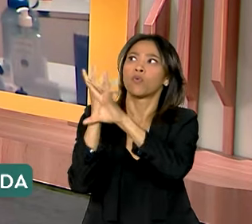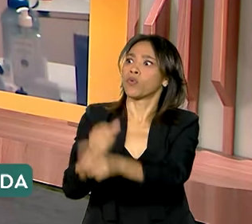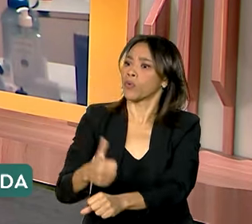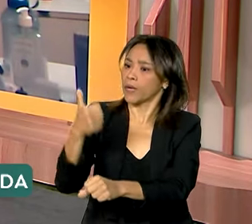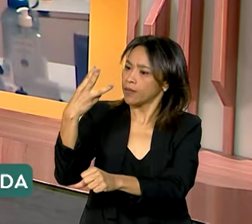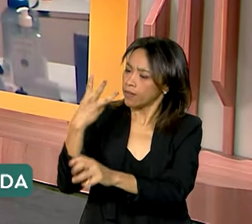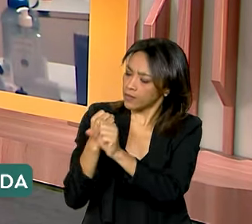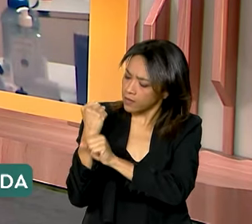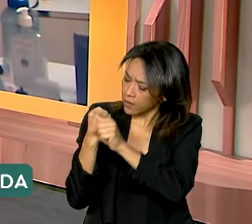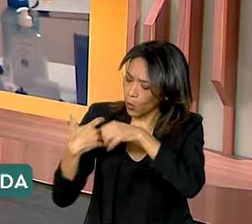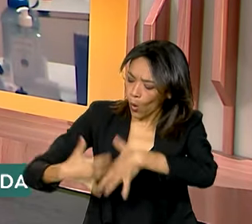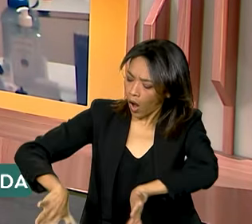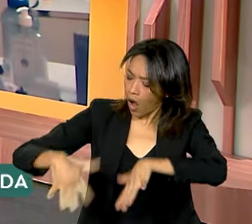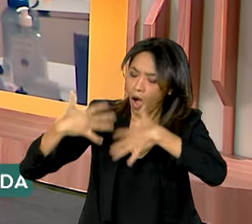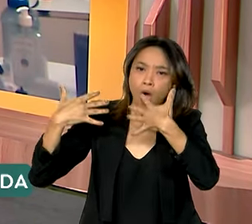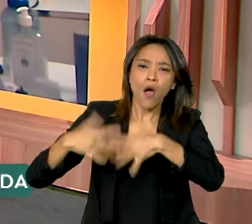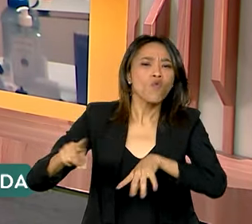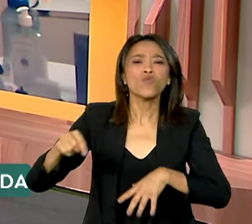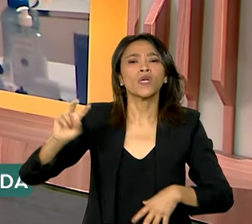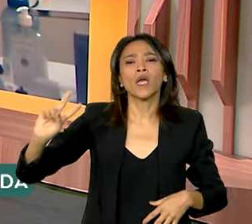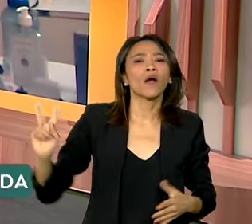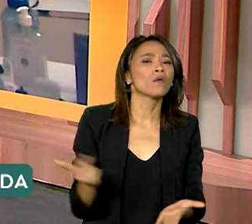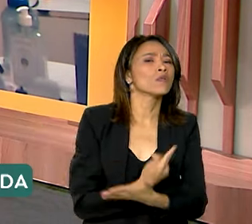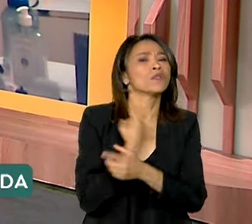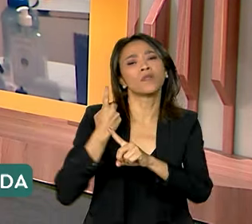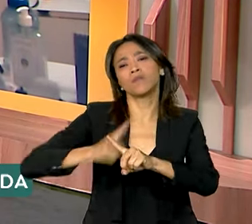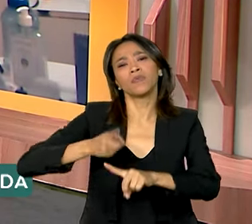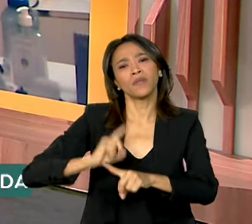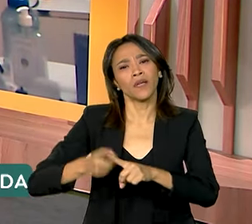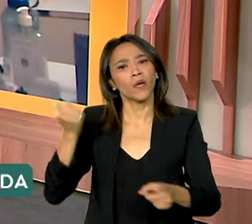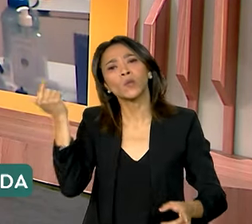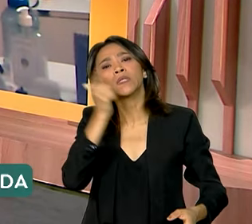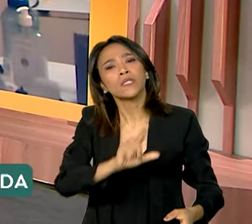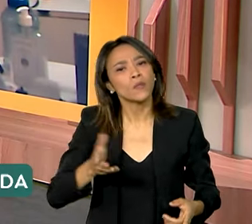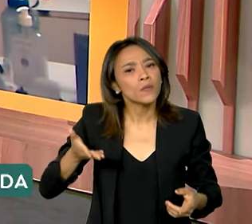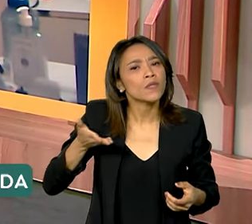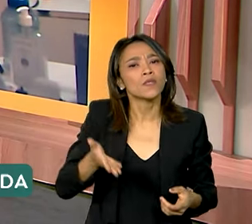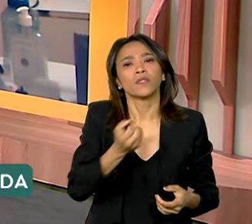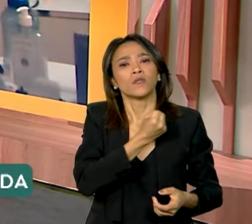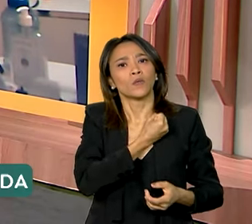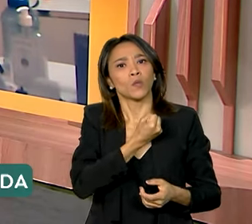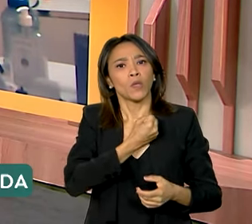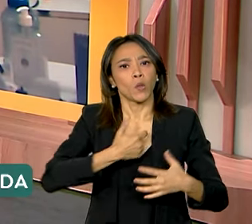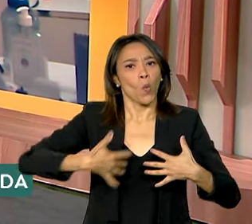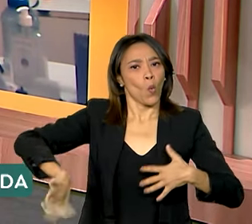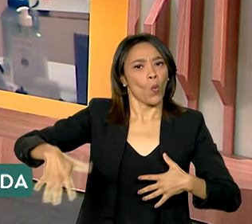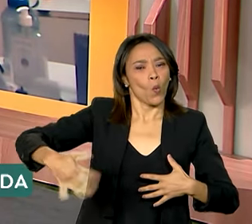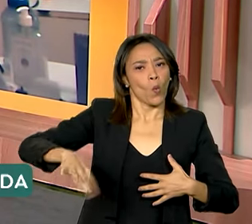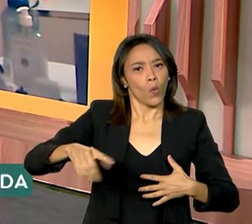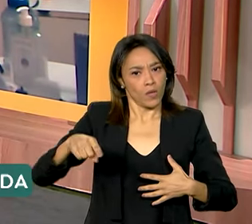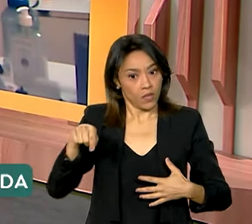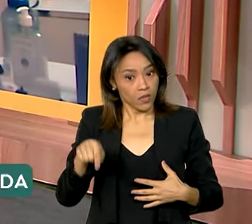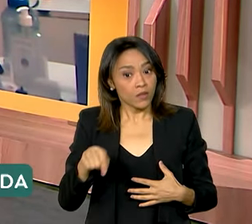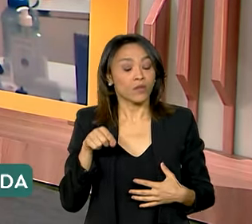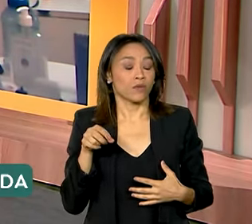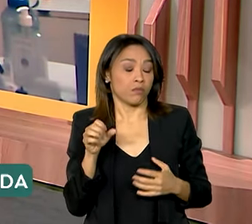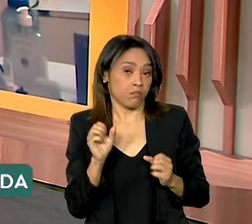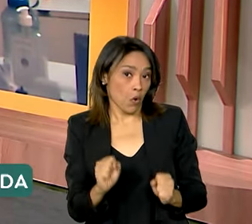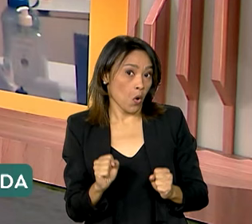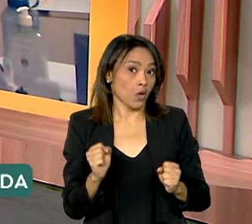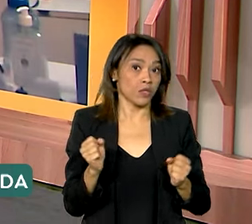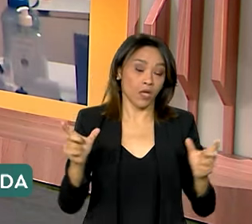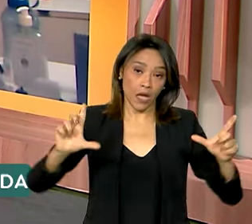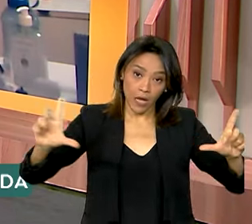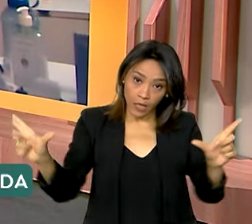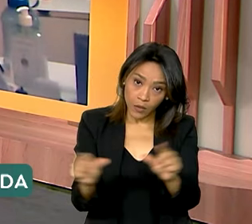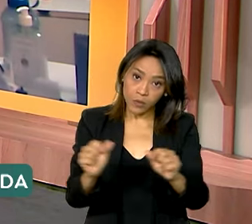muita coisa. O que tornou isso possível, superintendente? Quais são as vantagens? Isso pode ocasionar, de repente, um custo